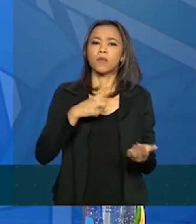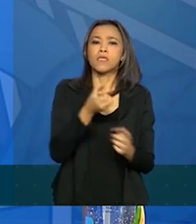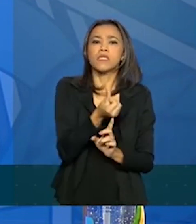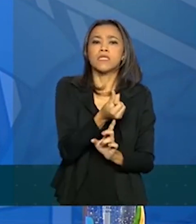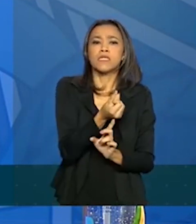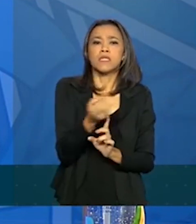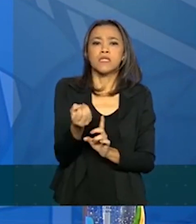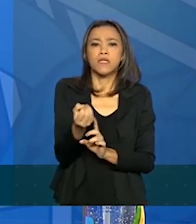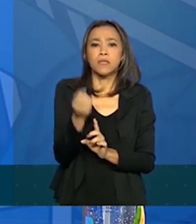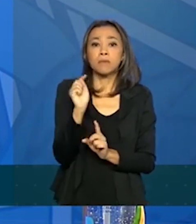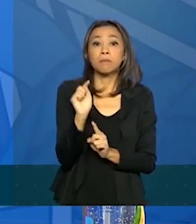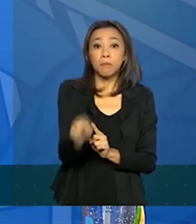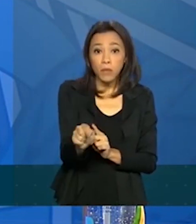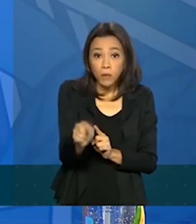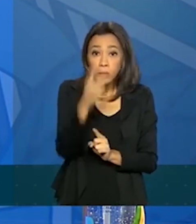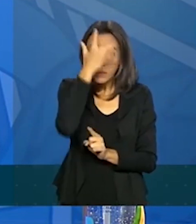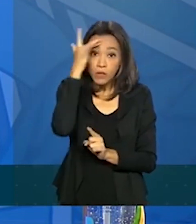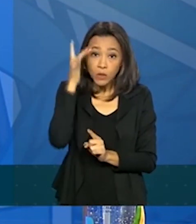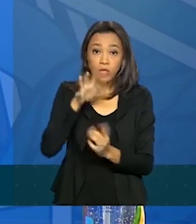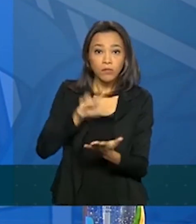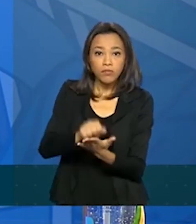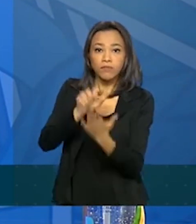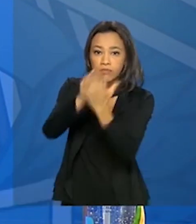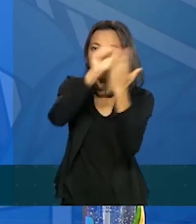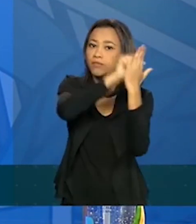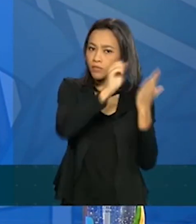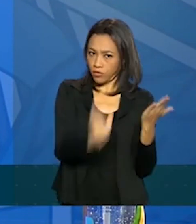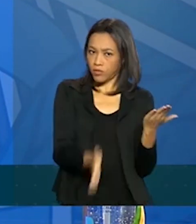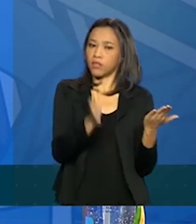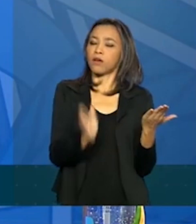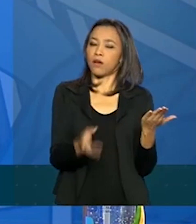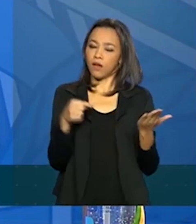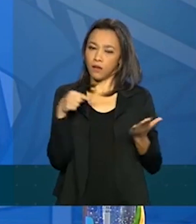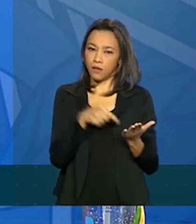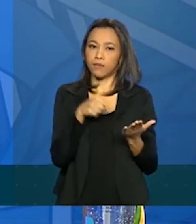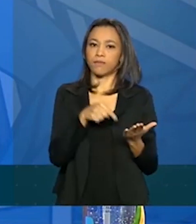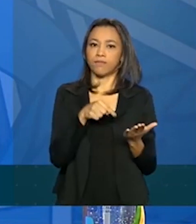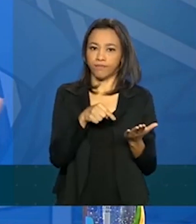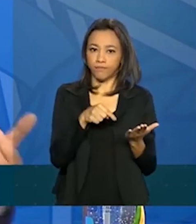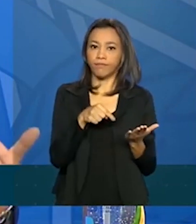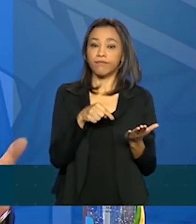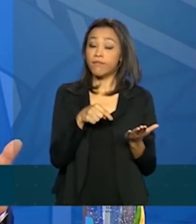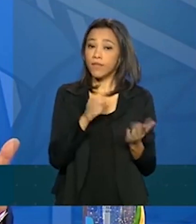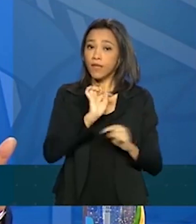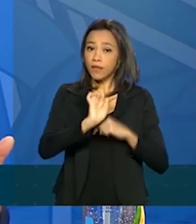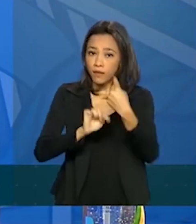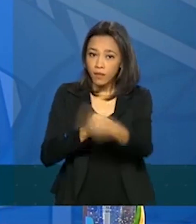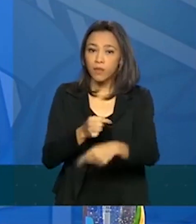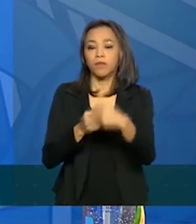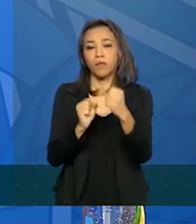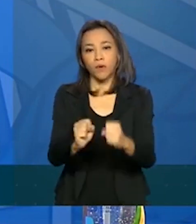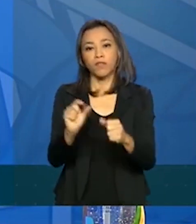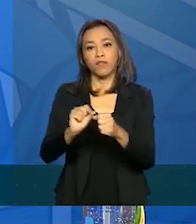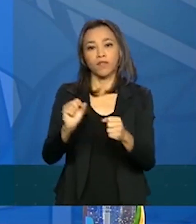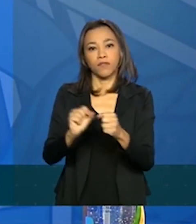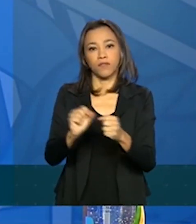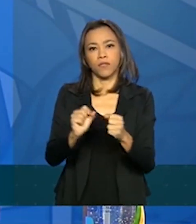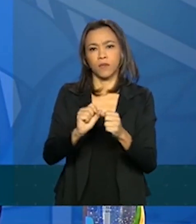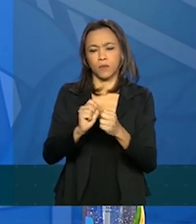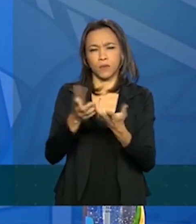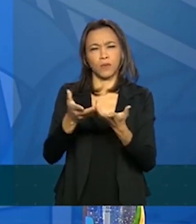mil pessoas que já se cadastraram para que depois possa ser feito o processamento.